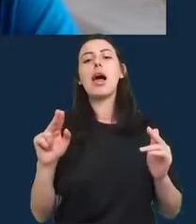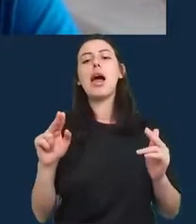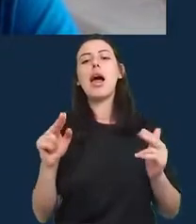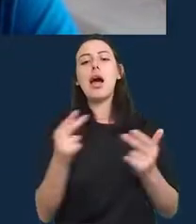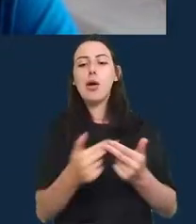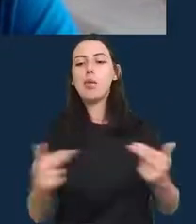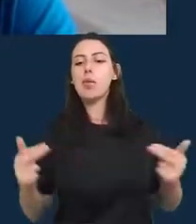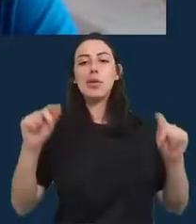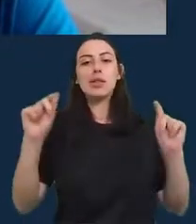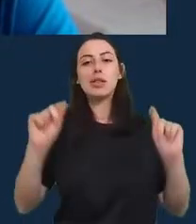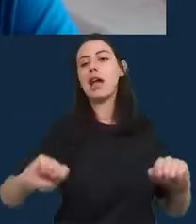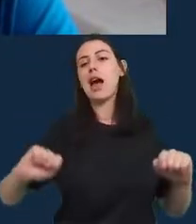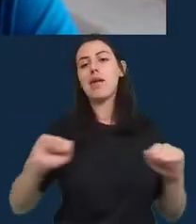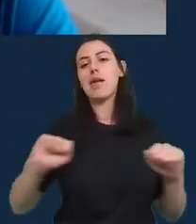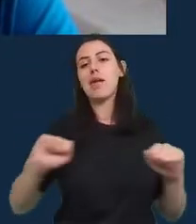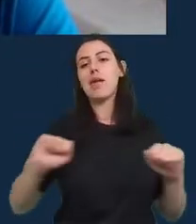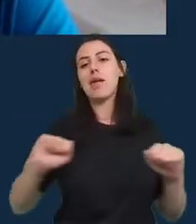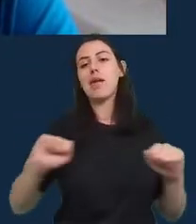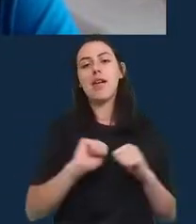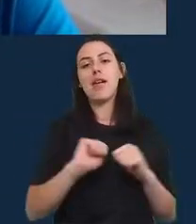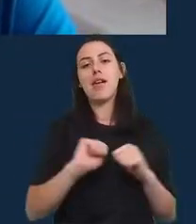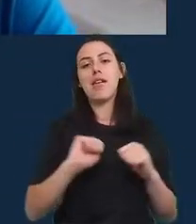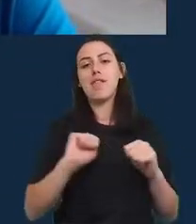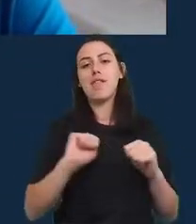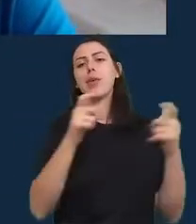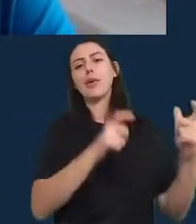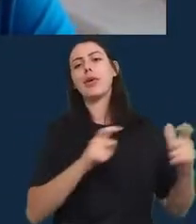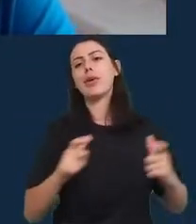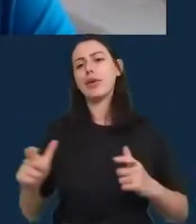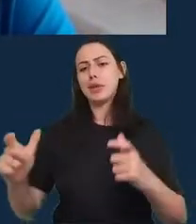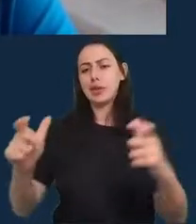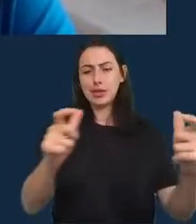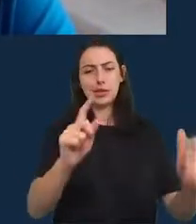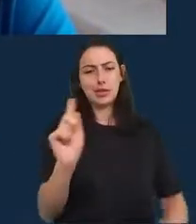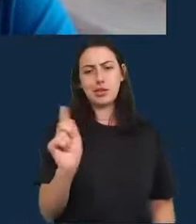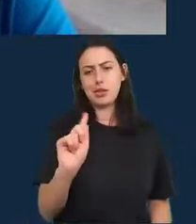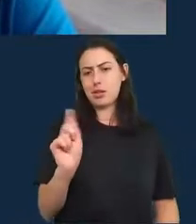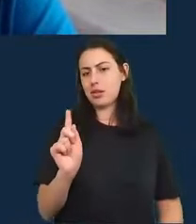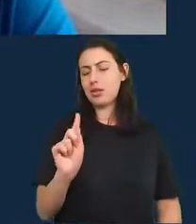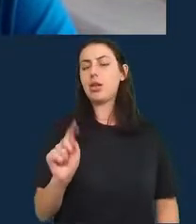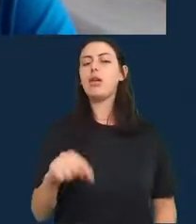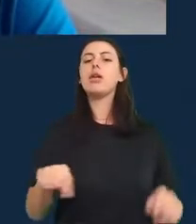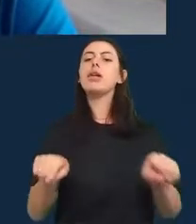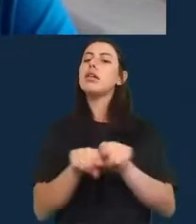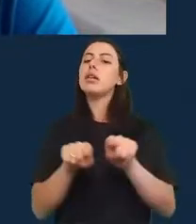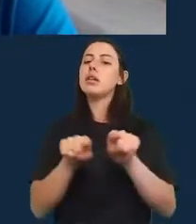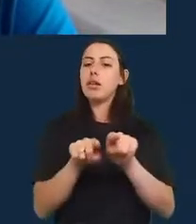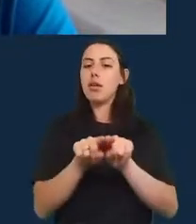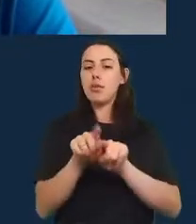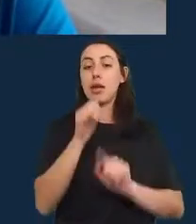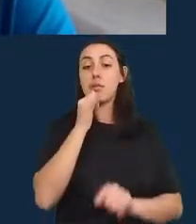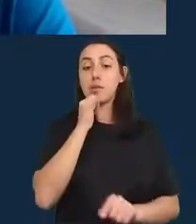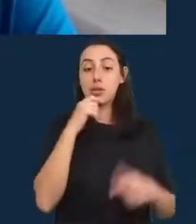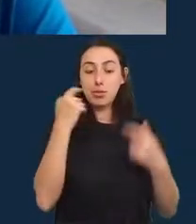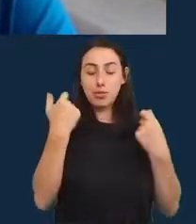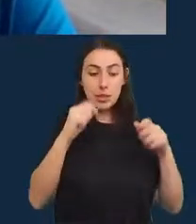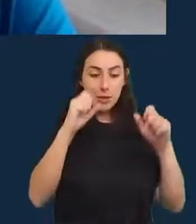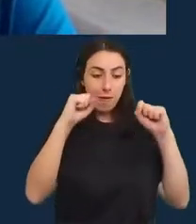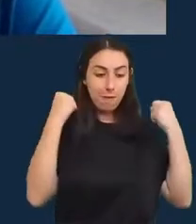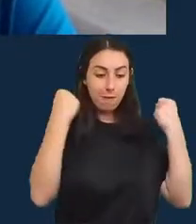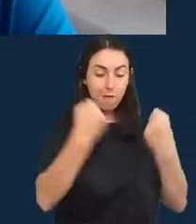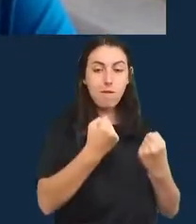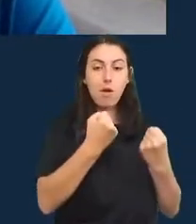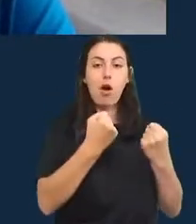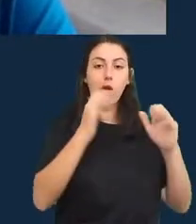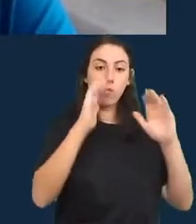qualquer redação e com certeza devotar tantos recursos e tempo é difícil e eu sei